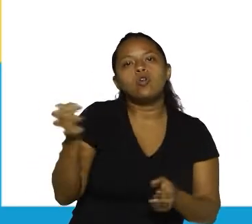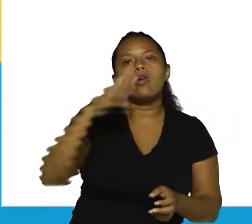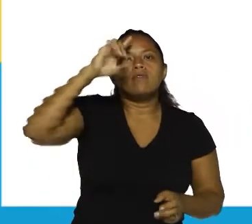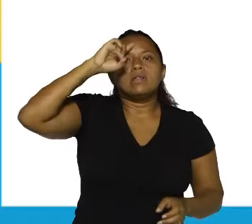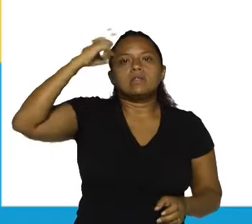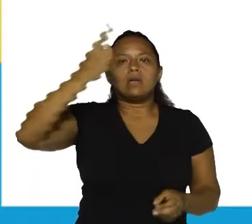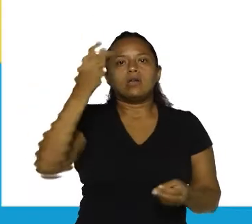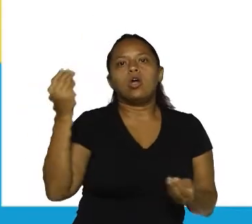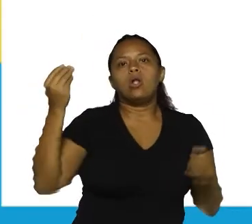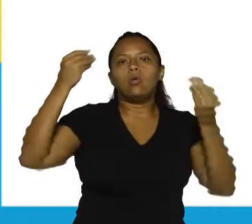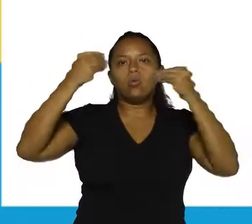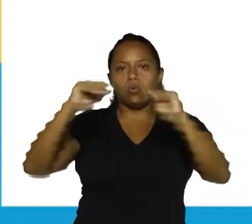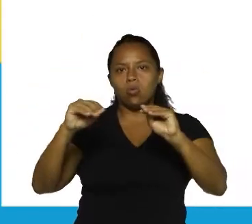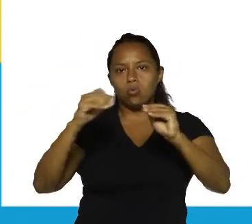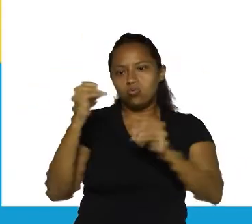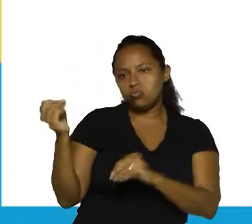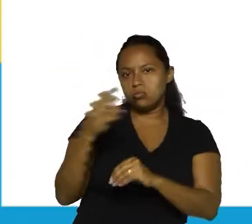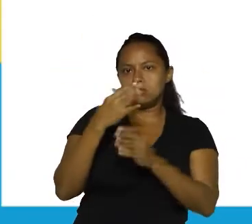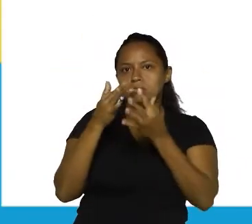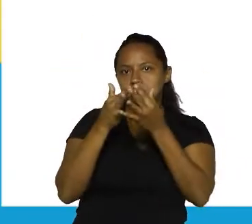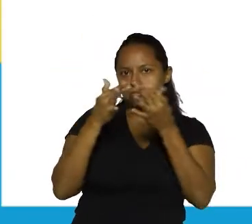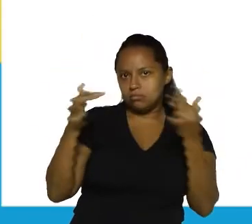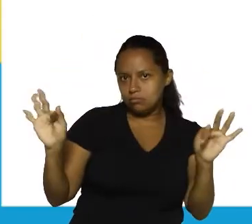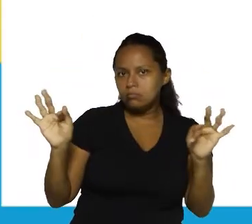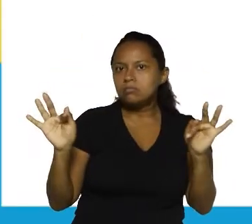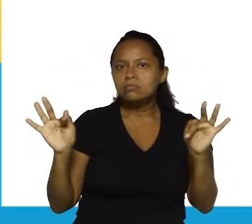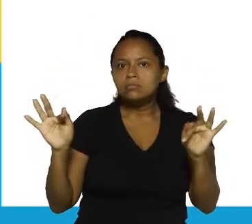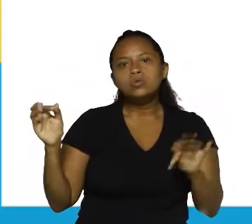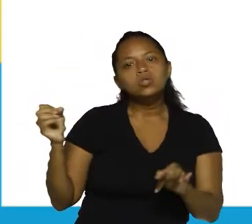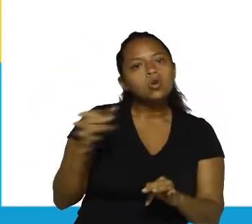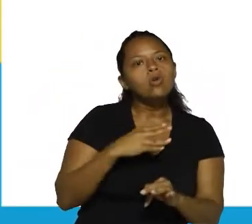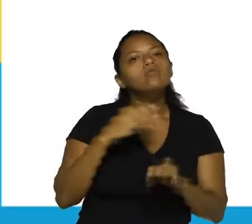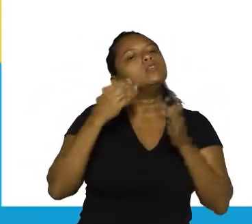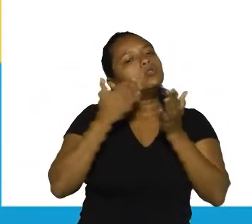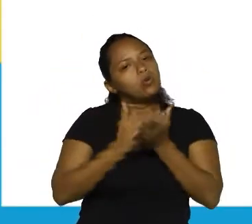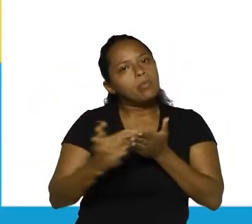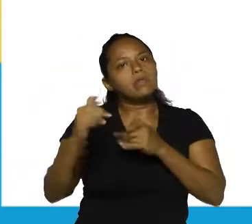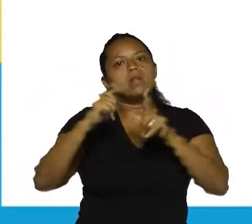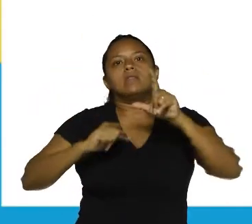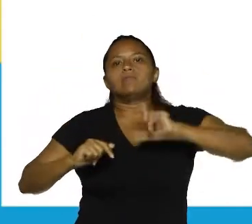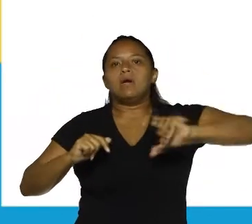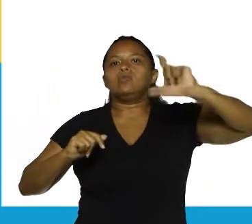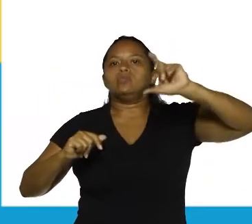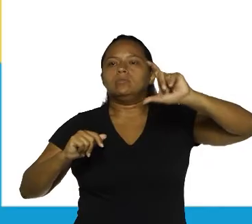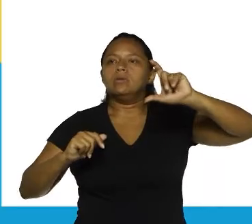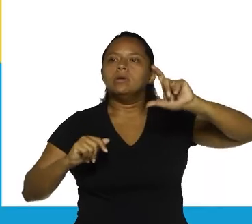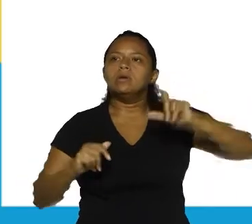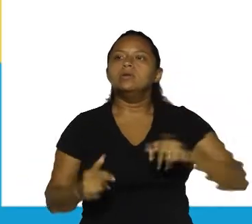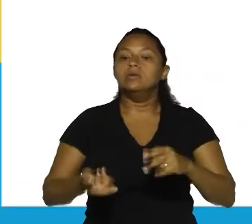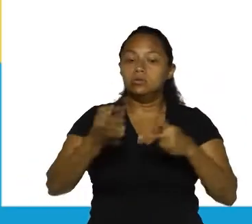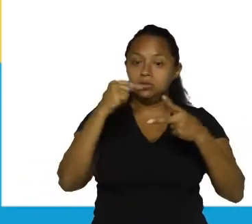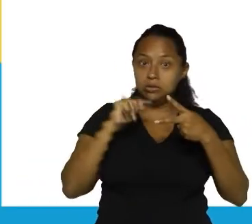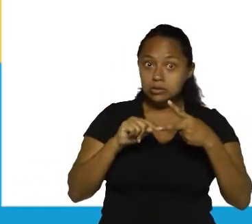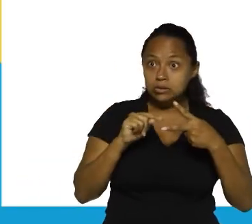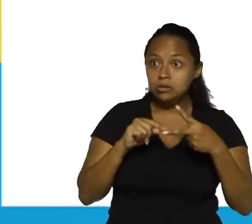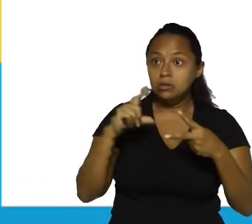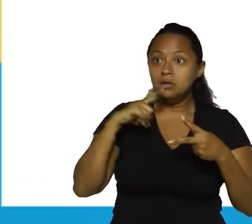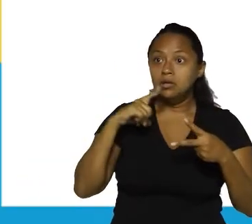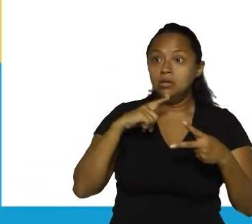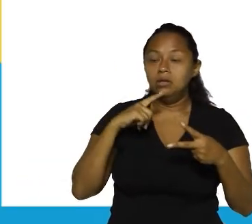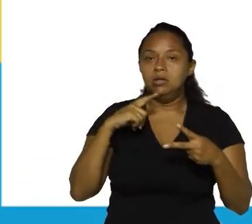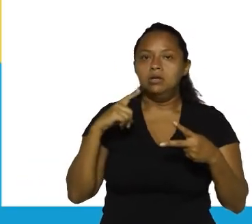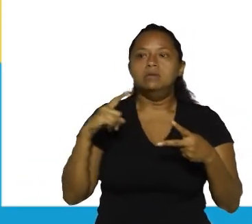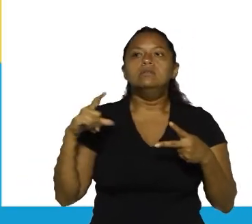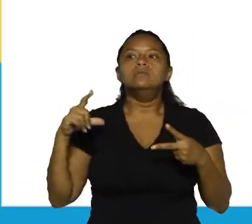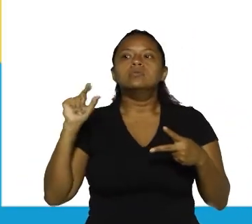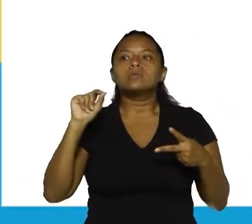e, por isso, eu estou introduzindo uma nova frase. E frase nova, inicial maiúscula. No segundo caso, nós temos o seguinte